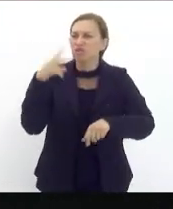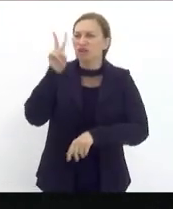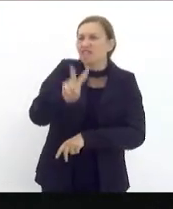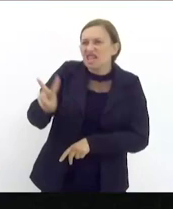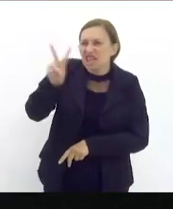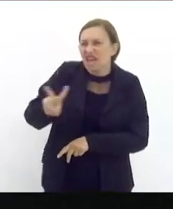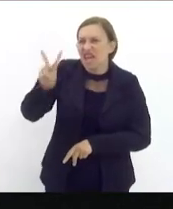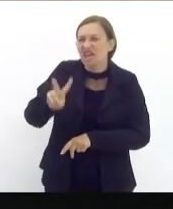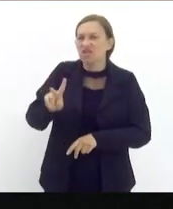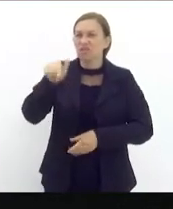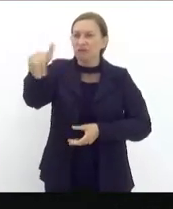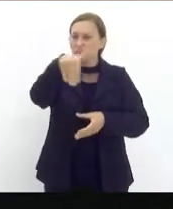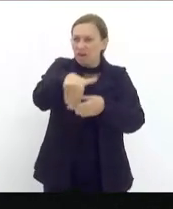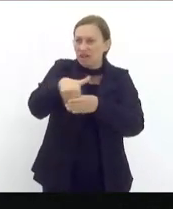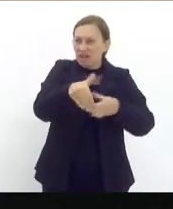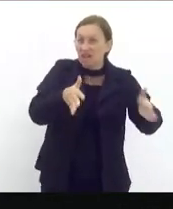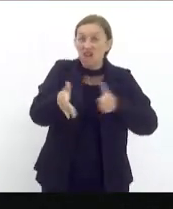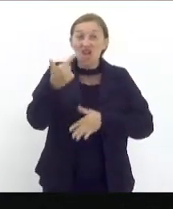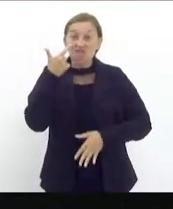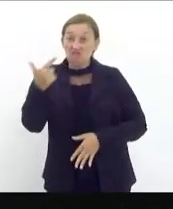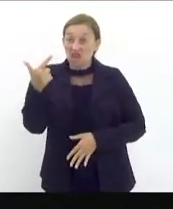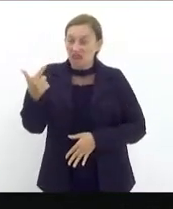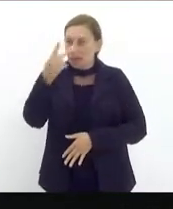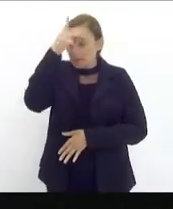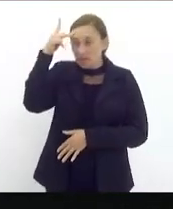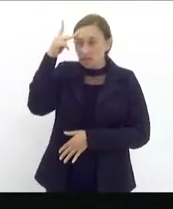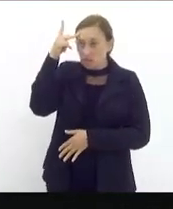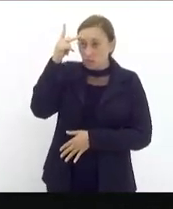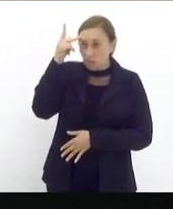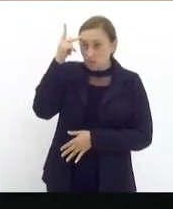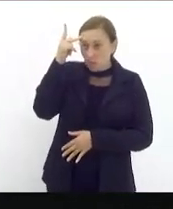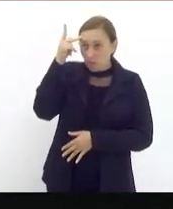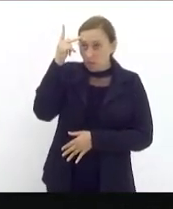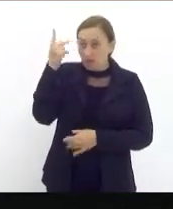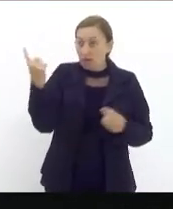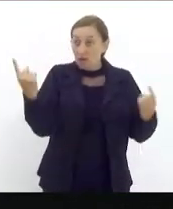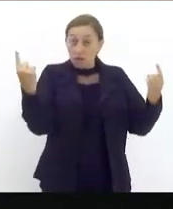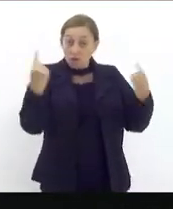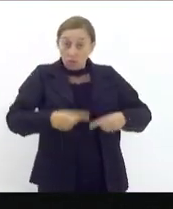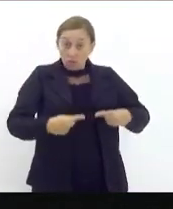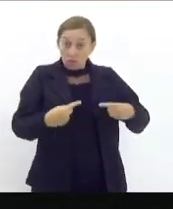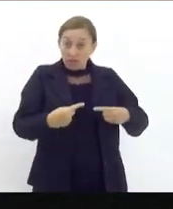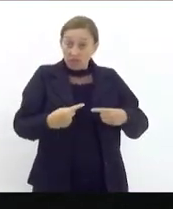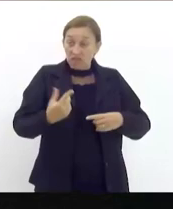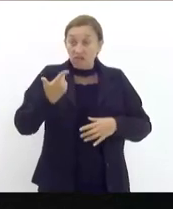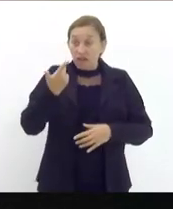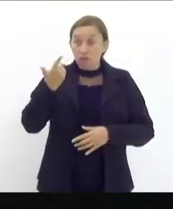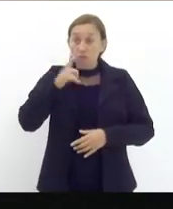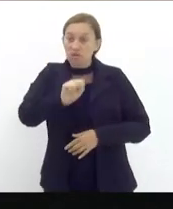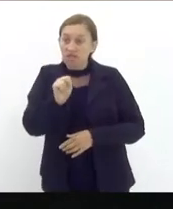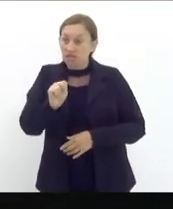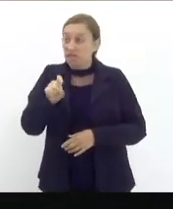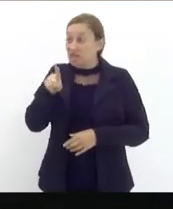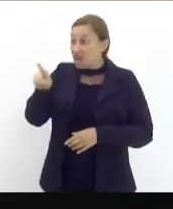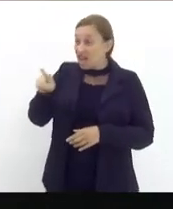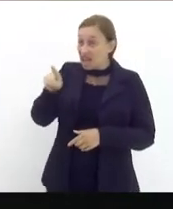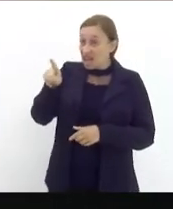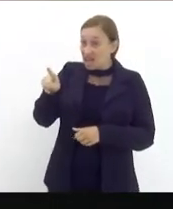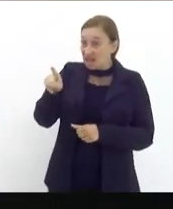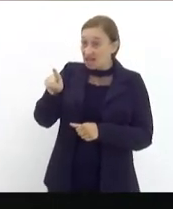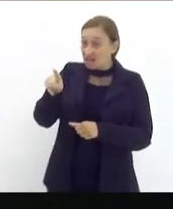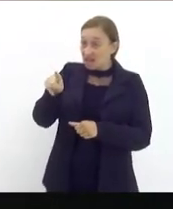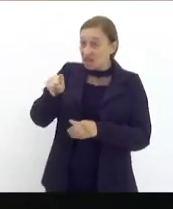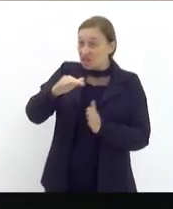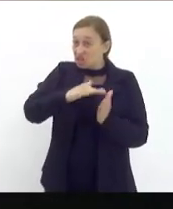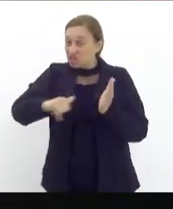ele vai disputar uma eleição que ele vê que o candidato tem chance de disputar a eleição com ele ele vai lá e dá um jeito de tornar o cara inelegível